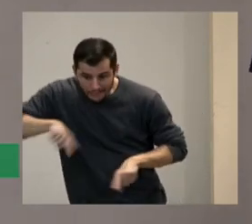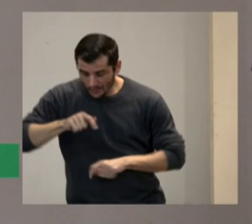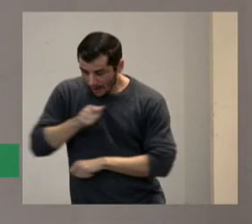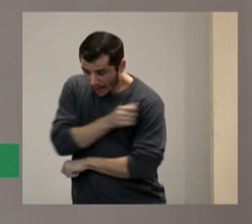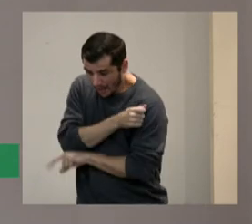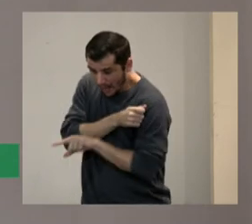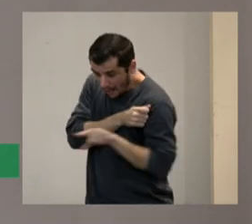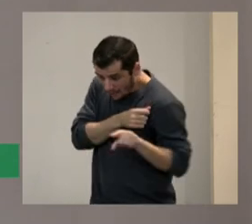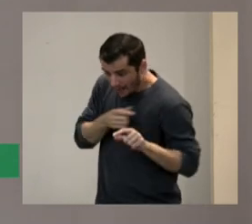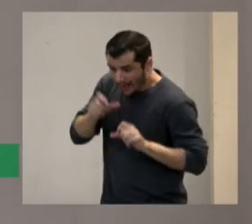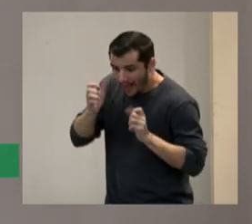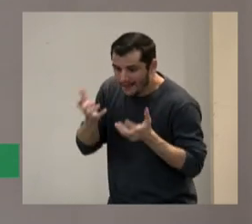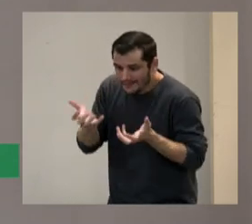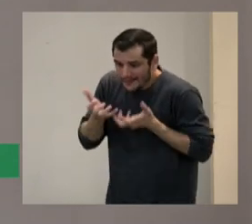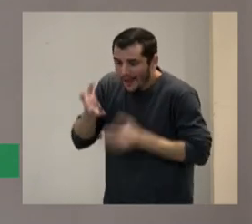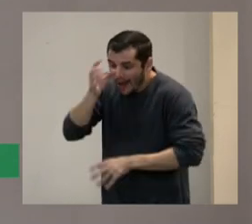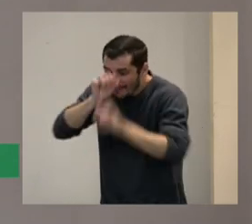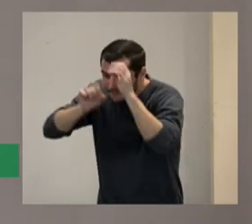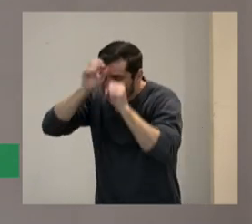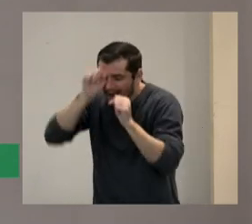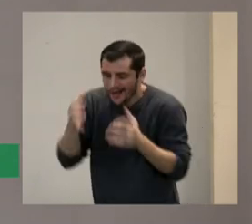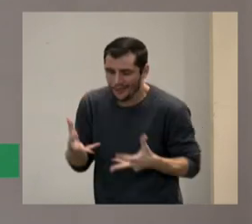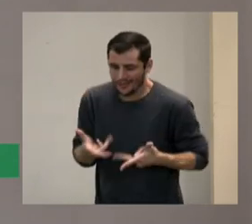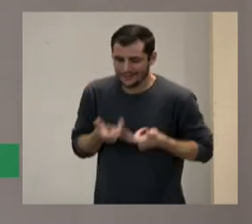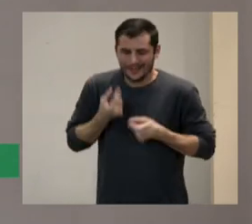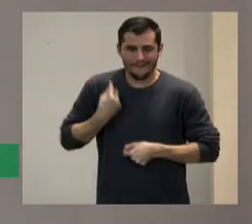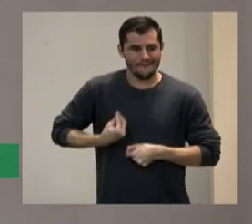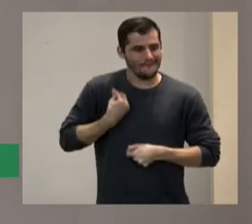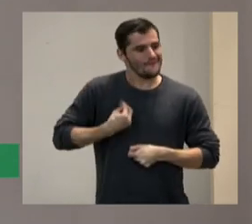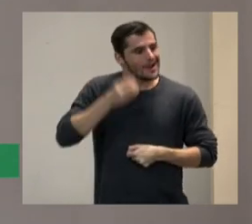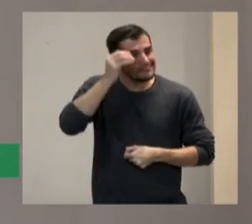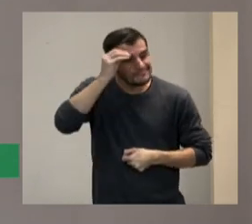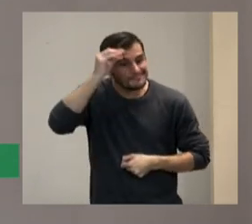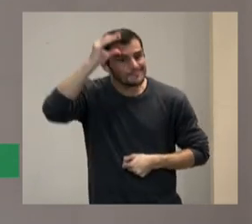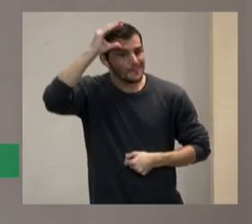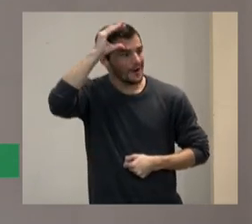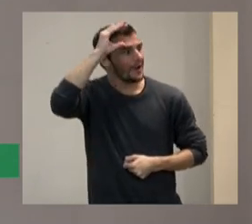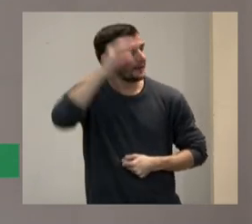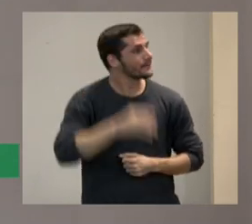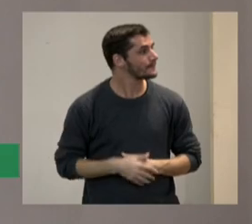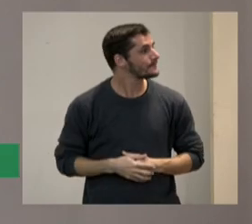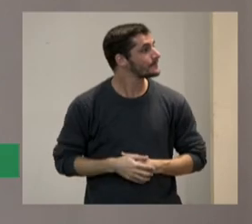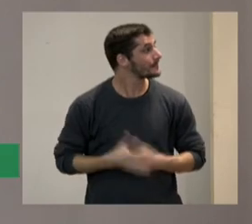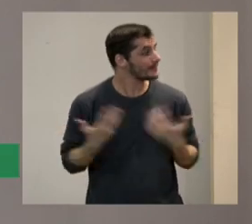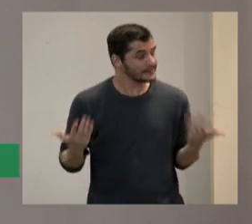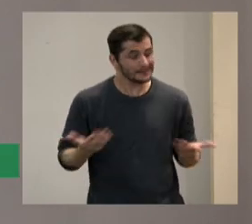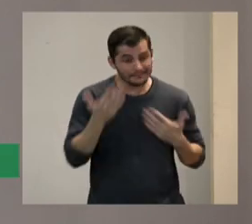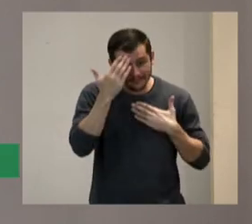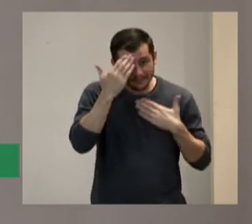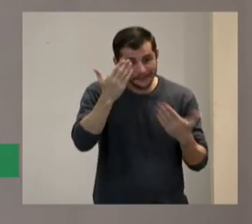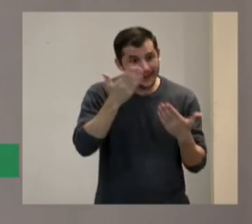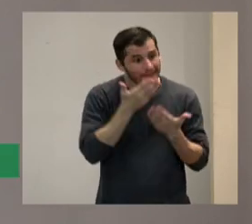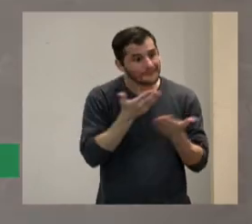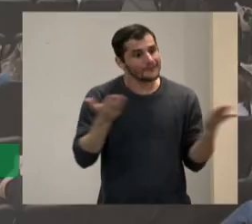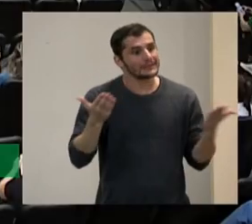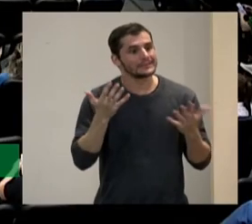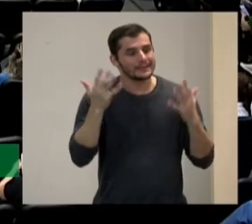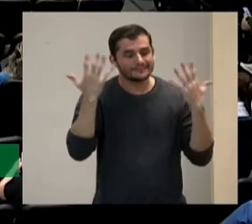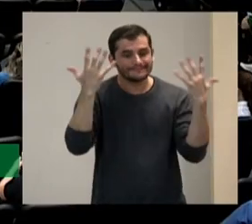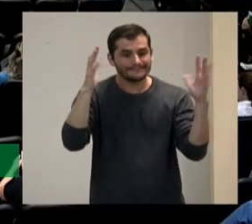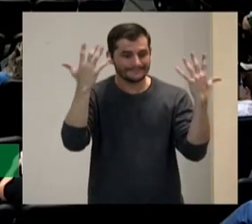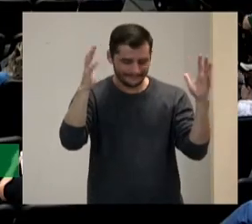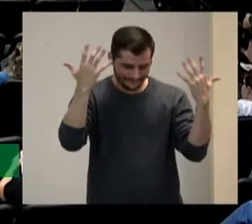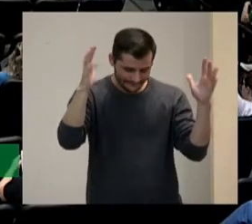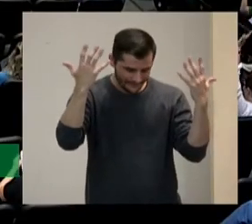aprendam e aprendam com qualidade então por aqui muito obrigado a todos e a todas